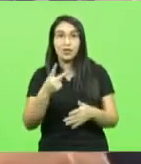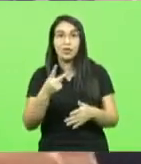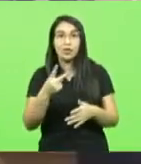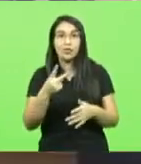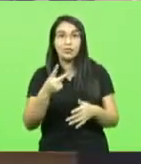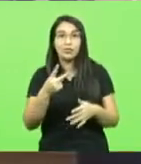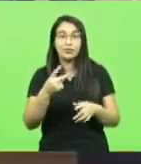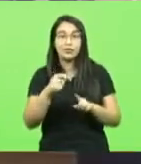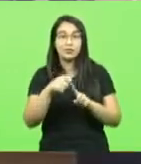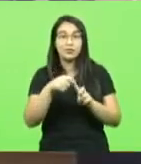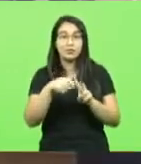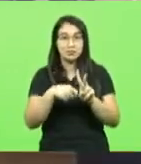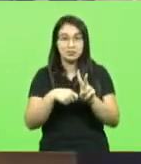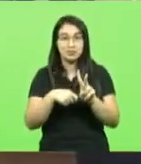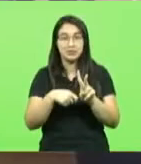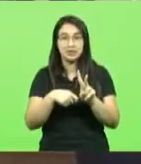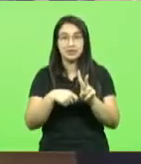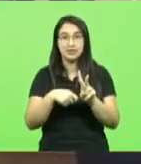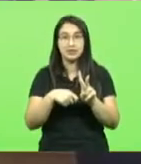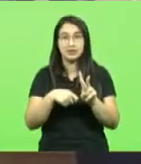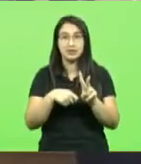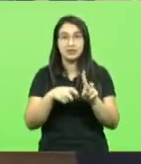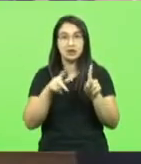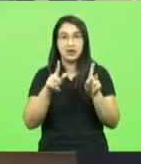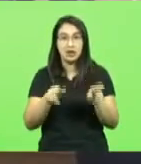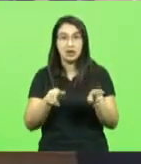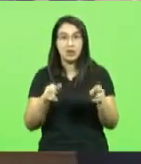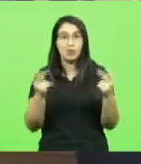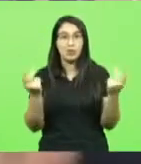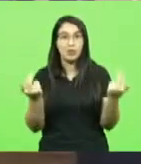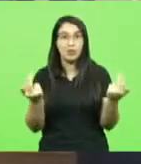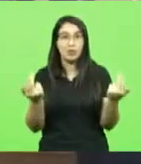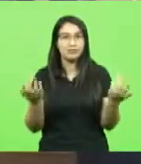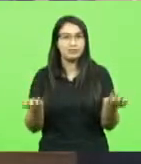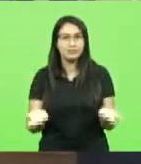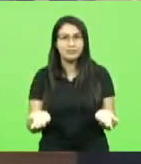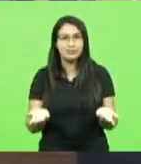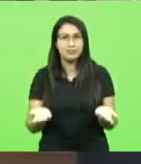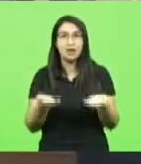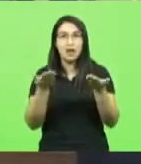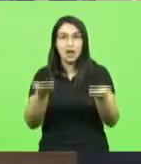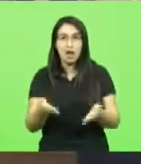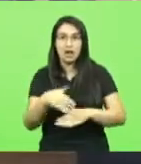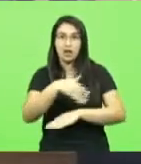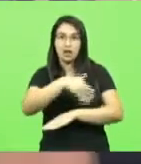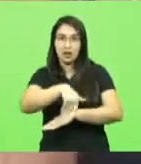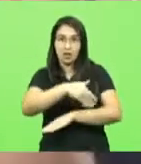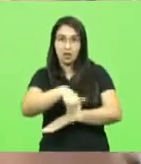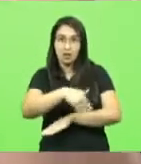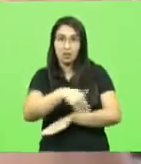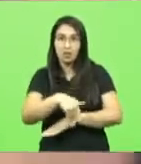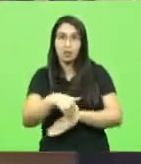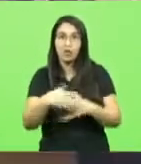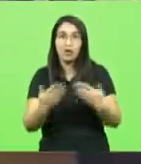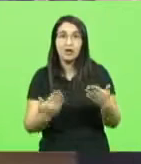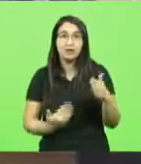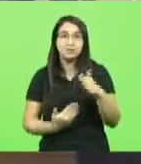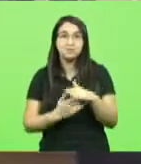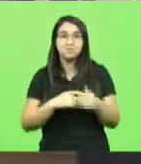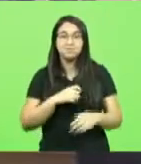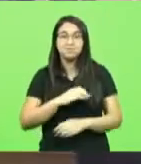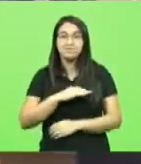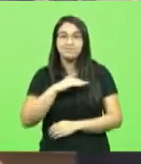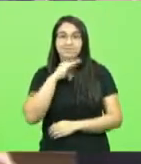vale por aquele de nove meses. Os nossos praças estão esgotados